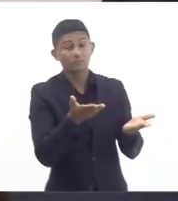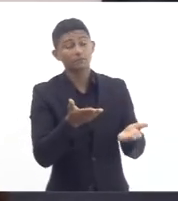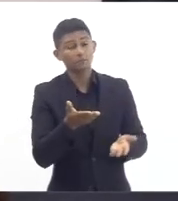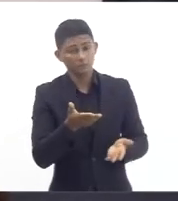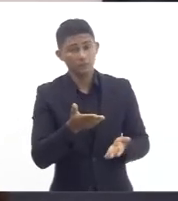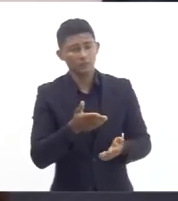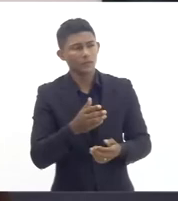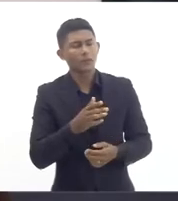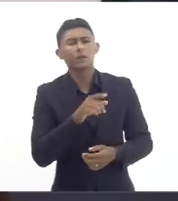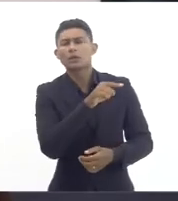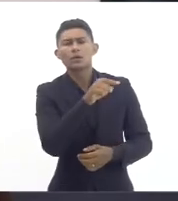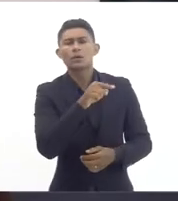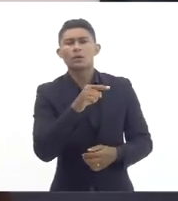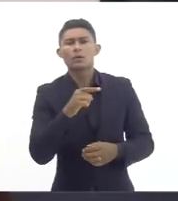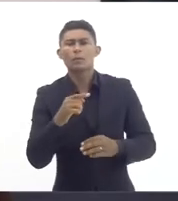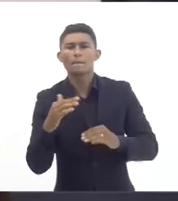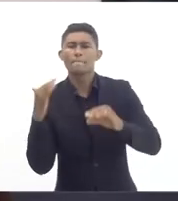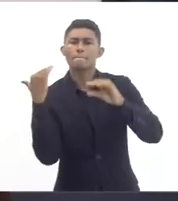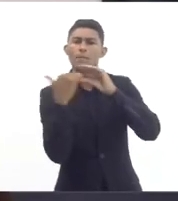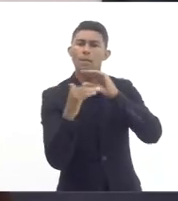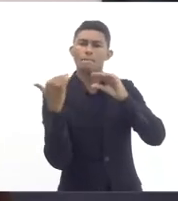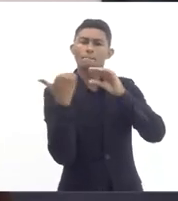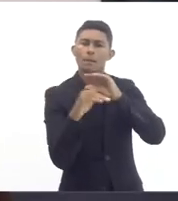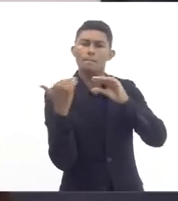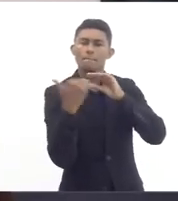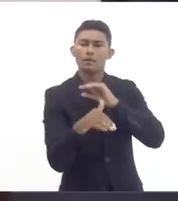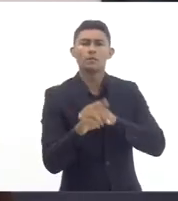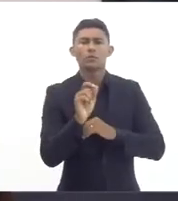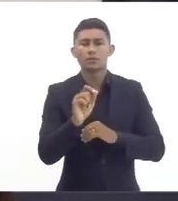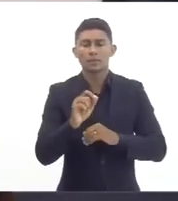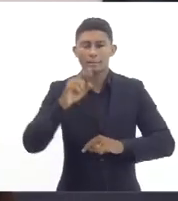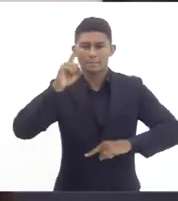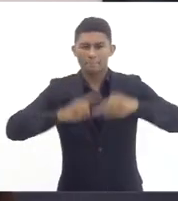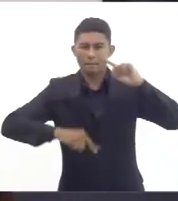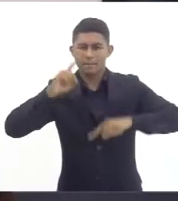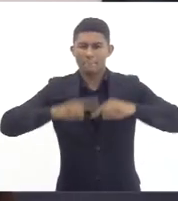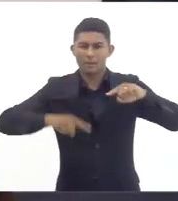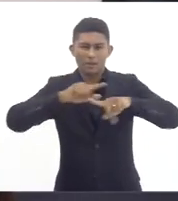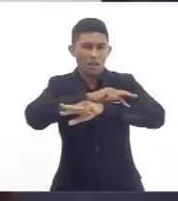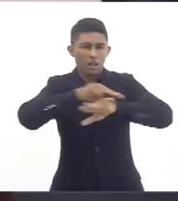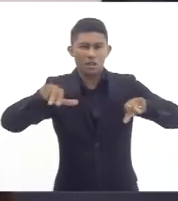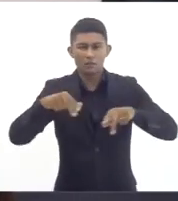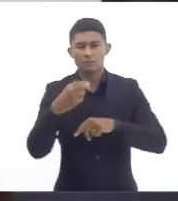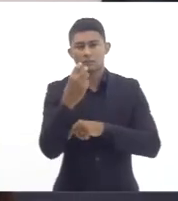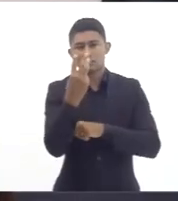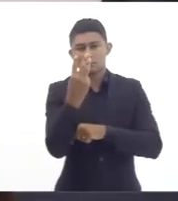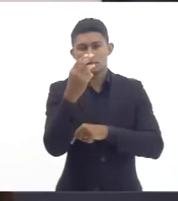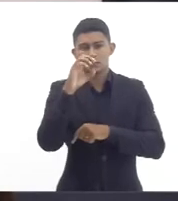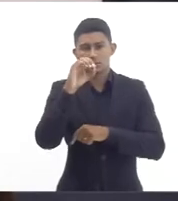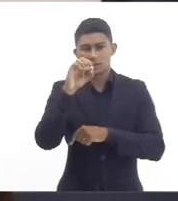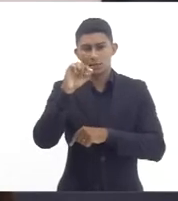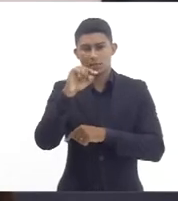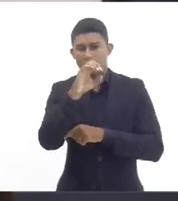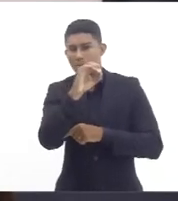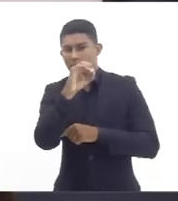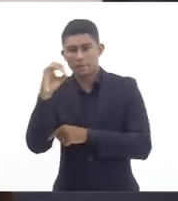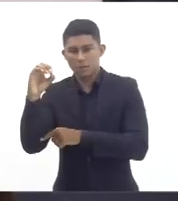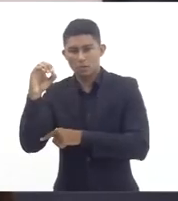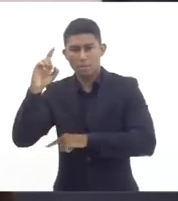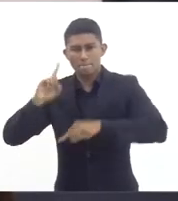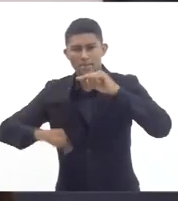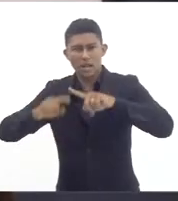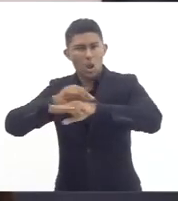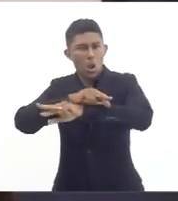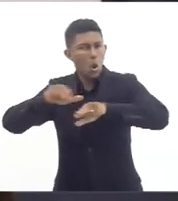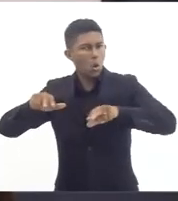estão recebendo 30 mil materiais materiais sofisticadíssimos que estão indo para